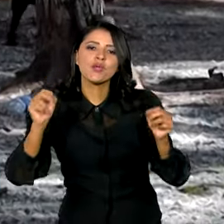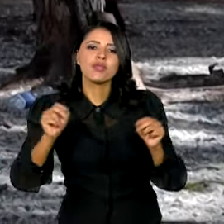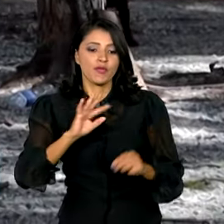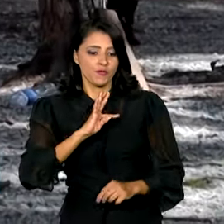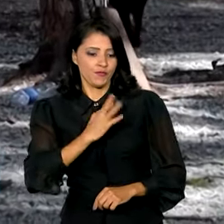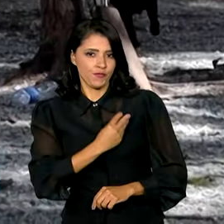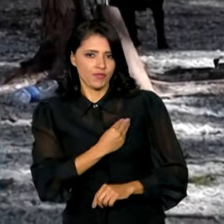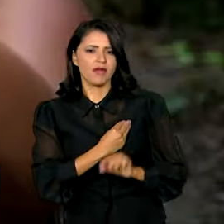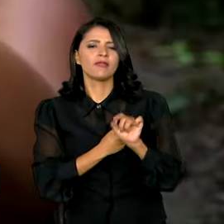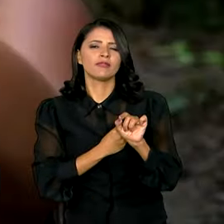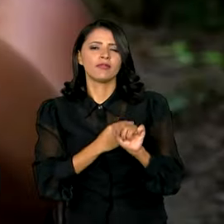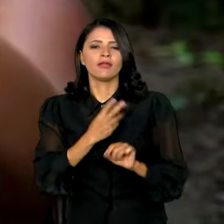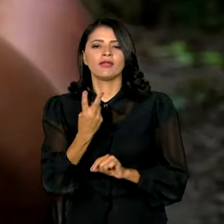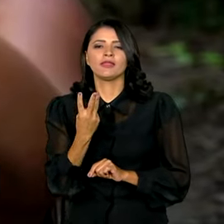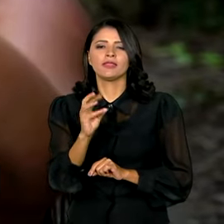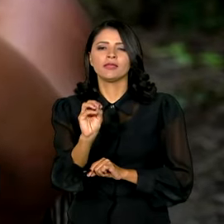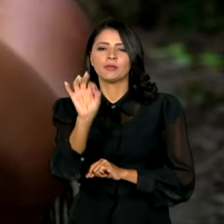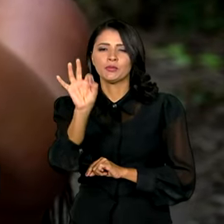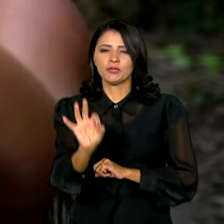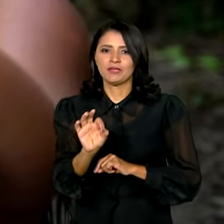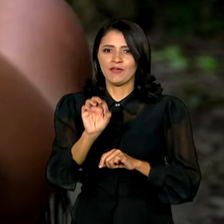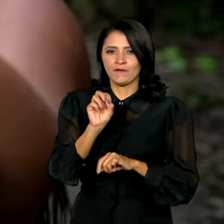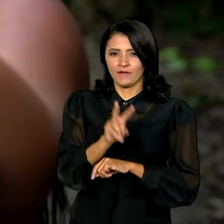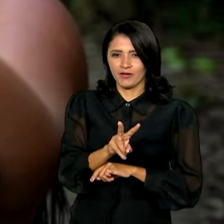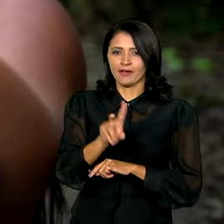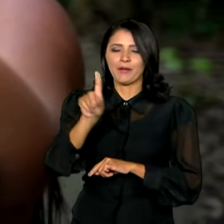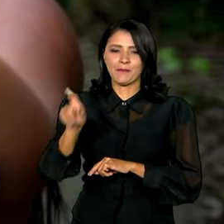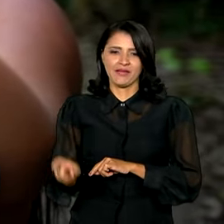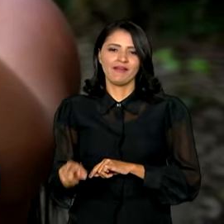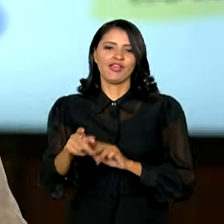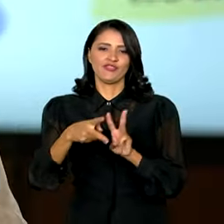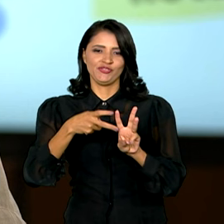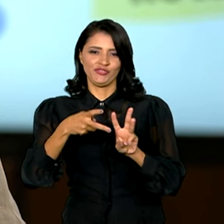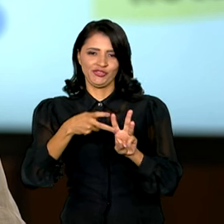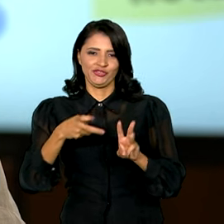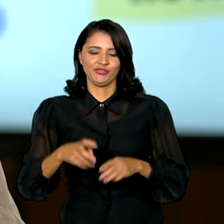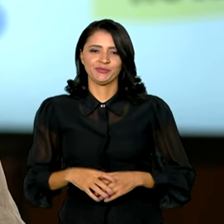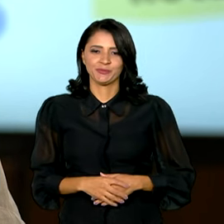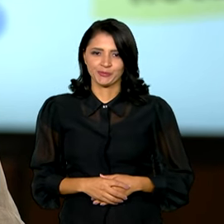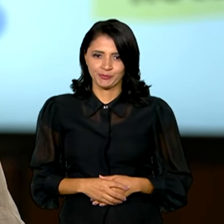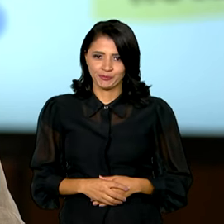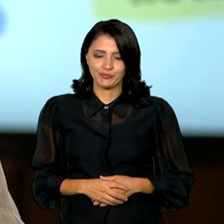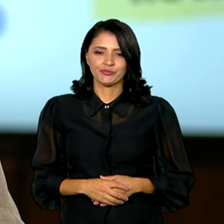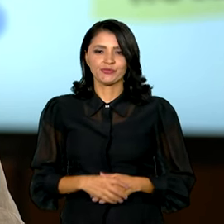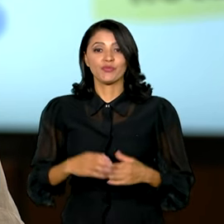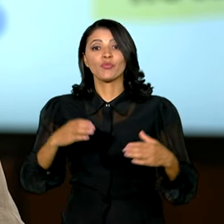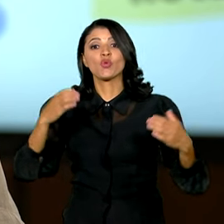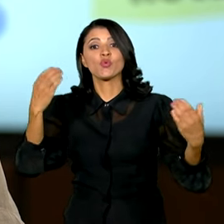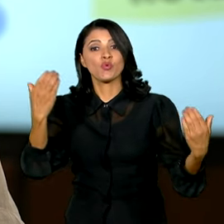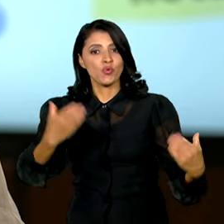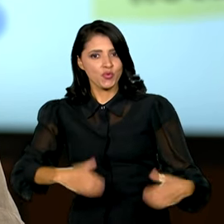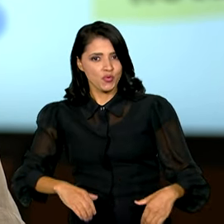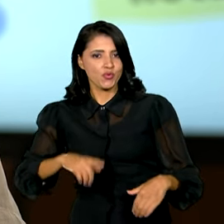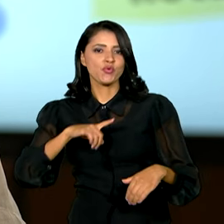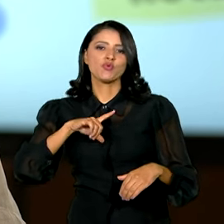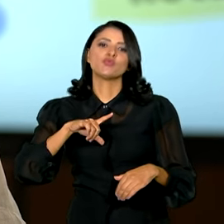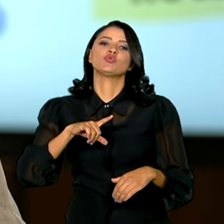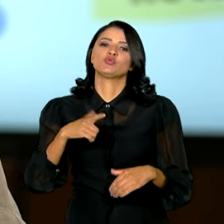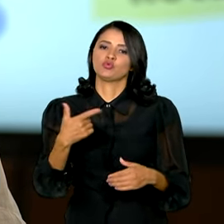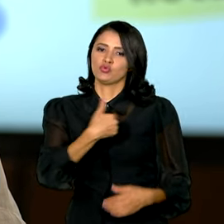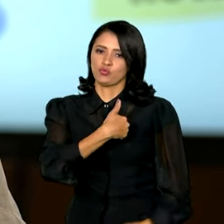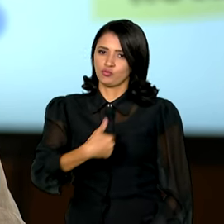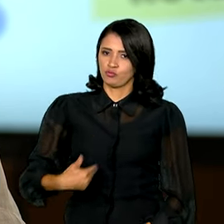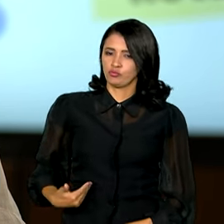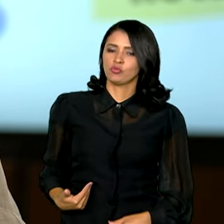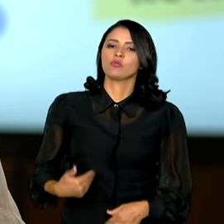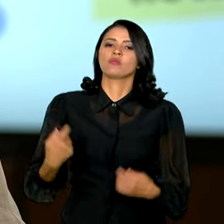% das vagas são para candidatos de origem indígena. O concurso público nacional unificado quer cumprir com toda